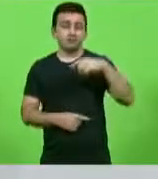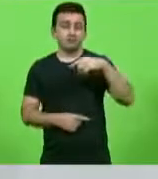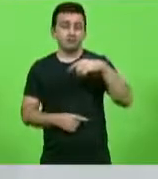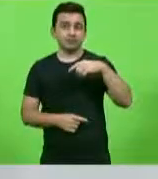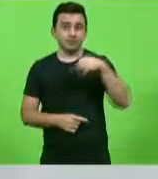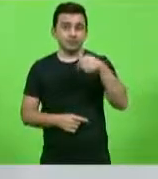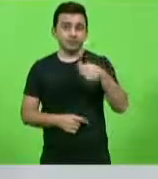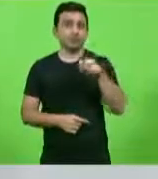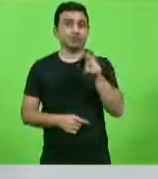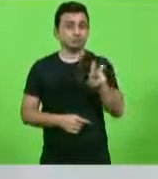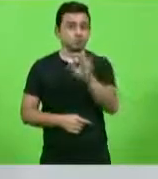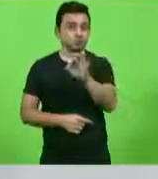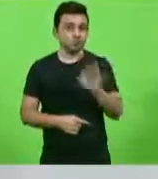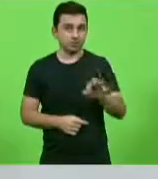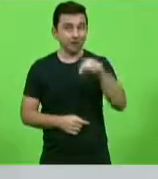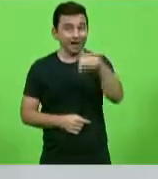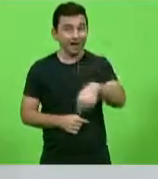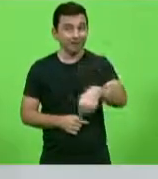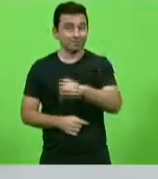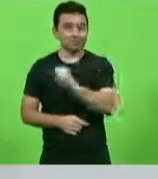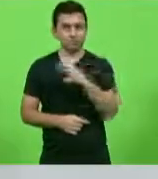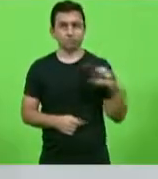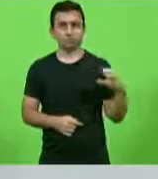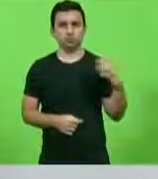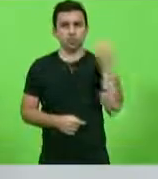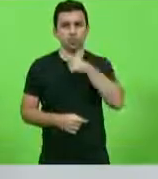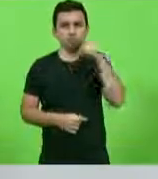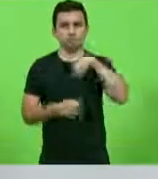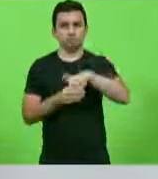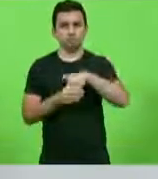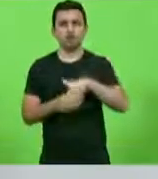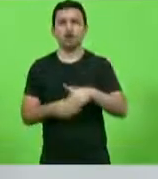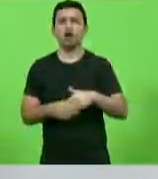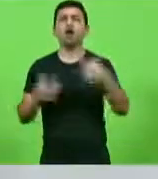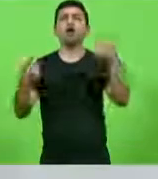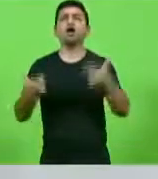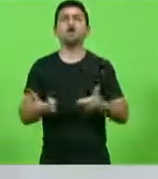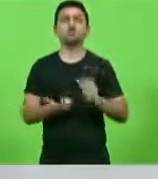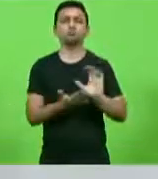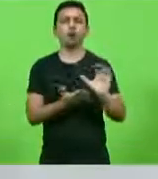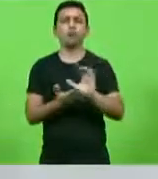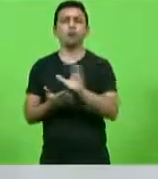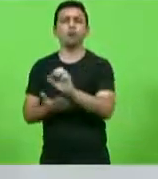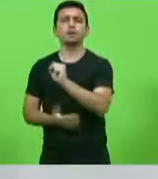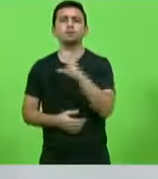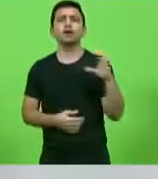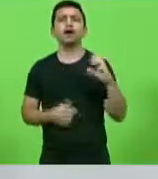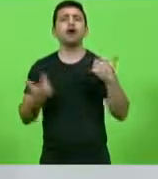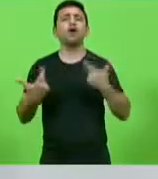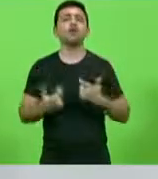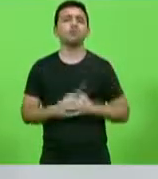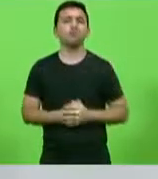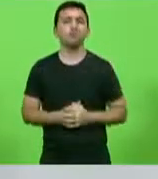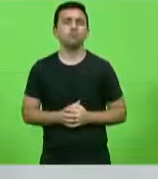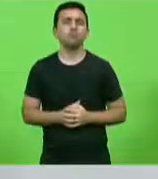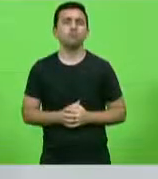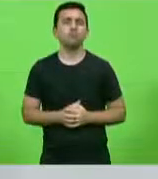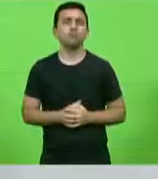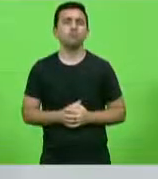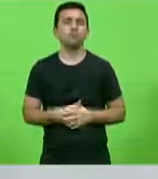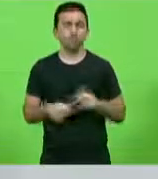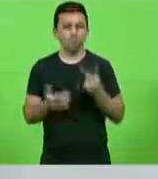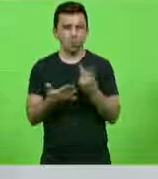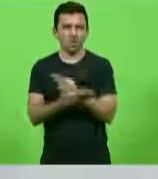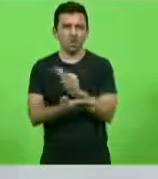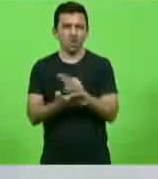% dos votos no nosso Estado. No entanto, cadê os investimentos para os catarinenses? E um grande